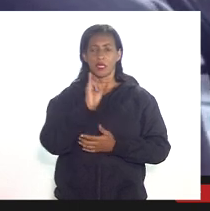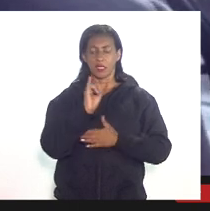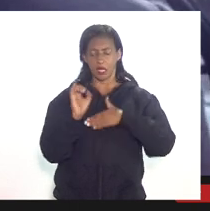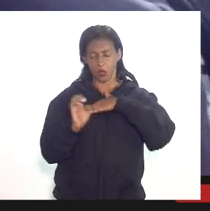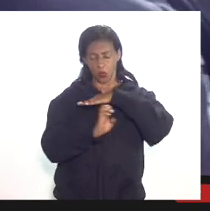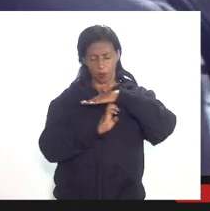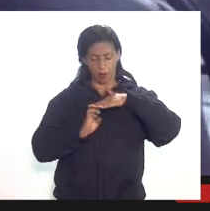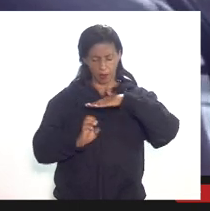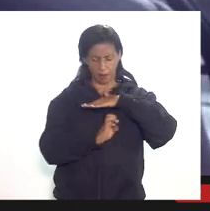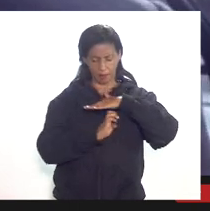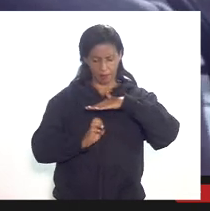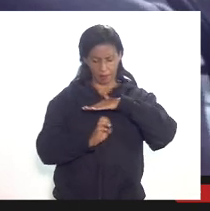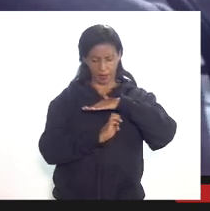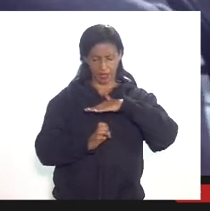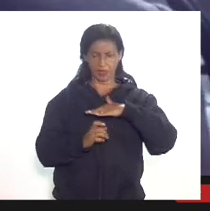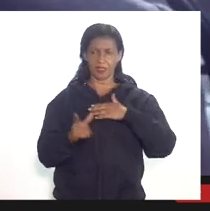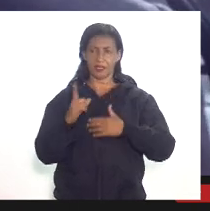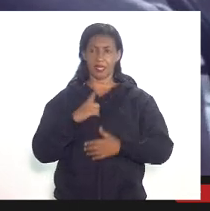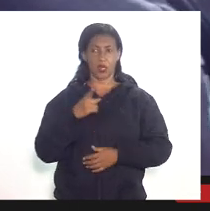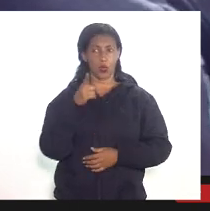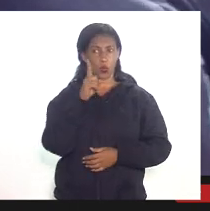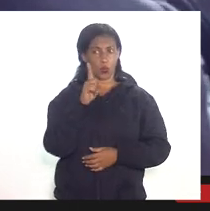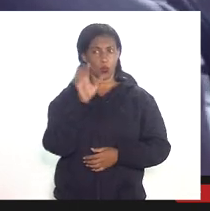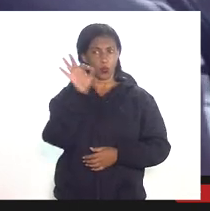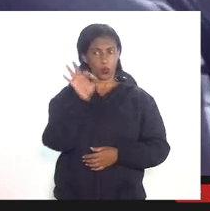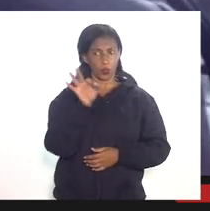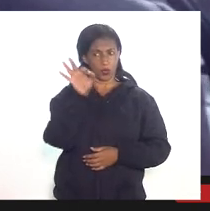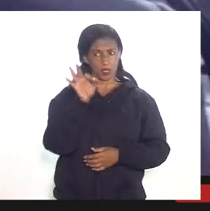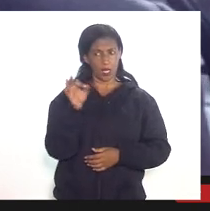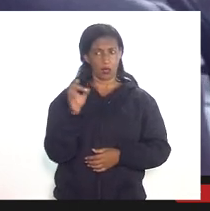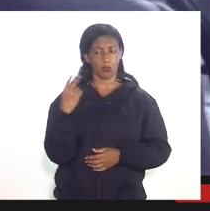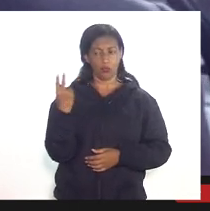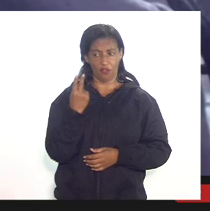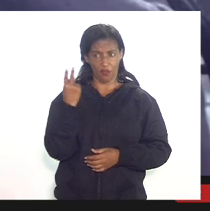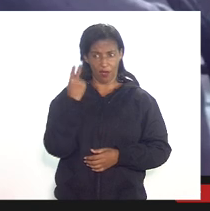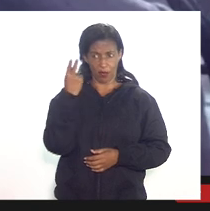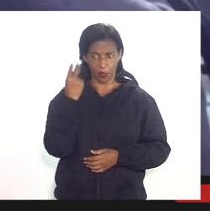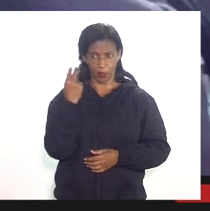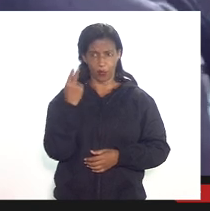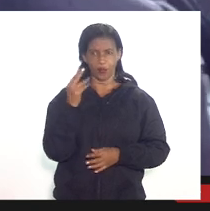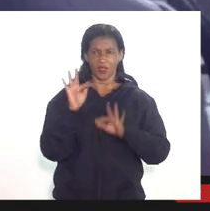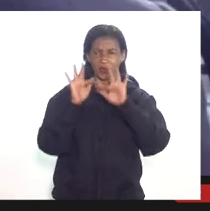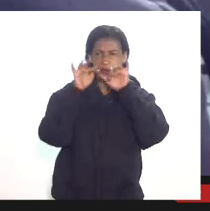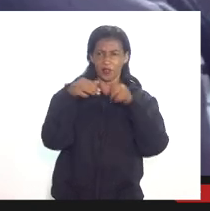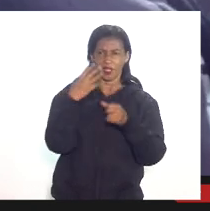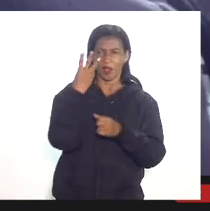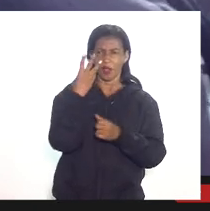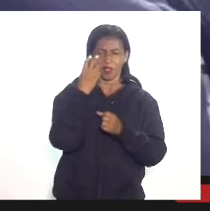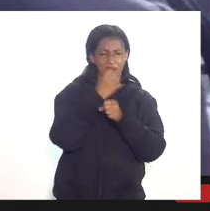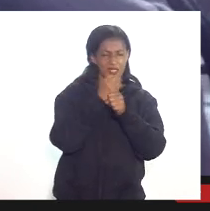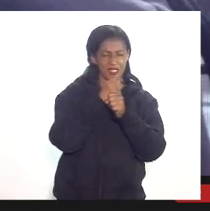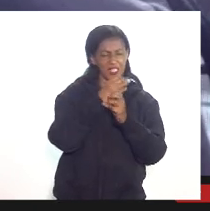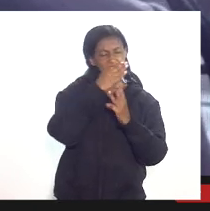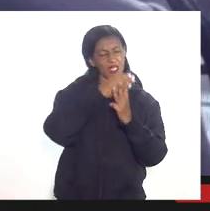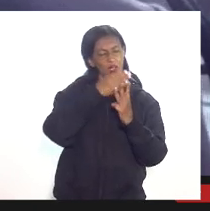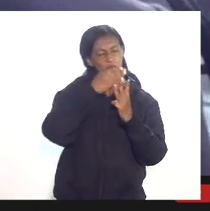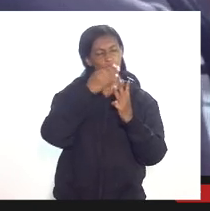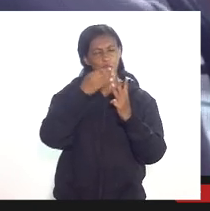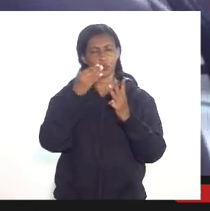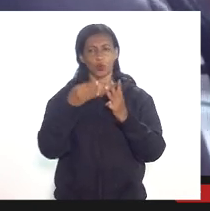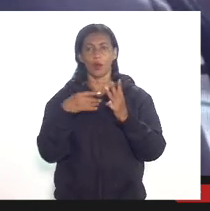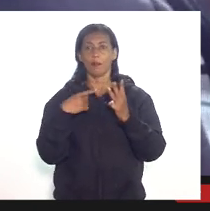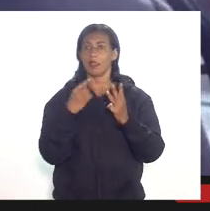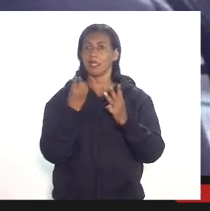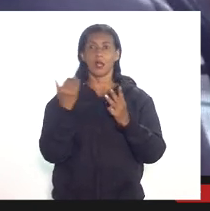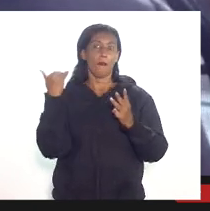forma prévia 1% daquele valor e ao final daqui a 2, 3 anos ela não aplicou aquele valor de 1%